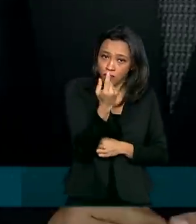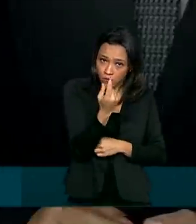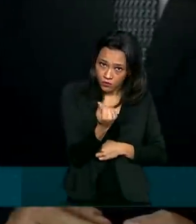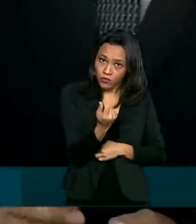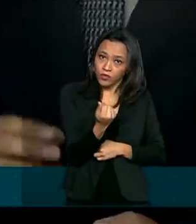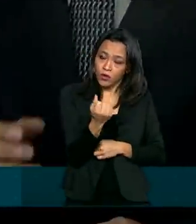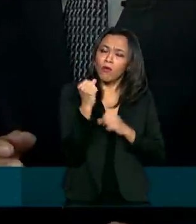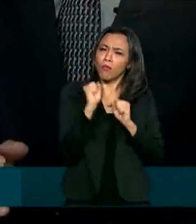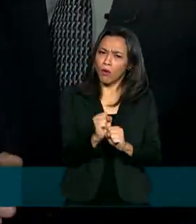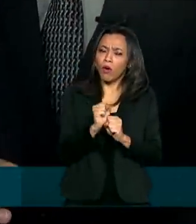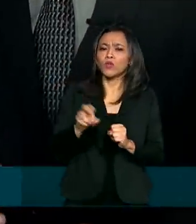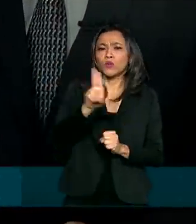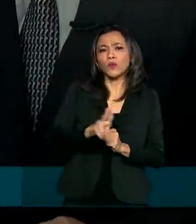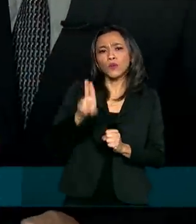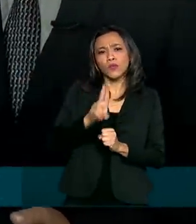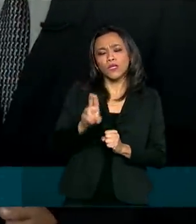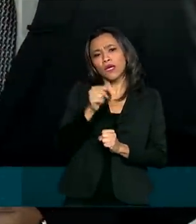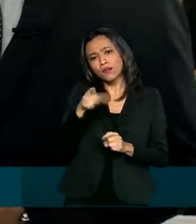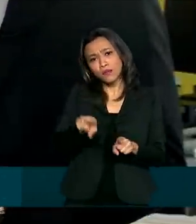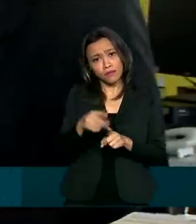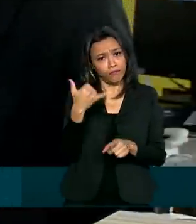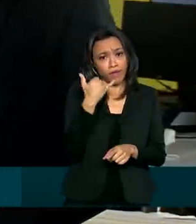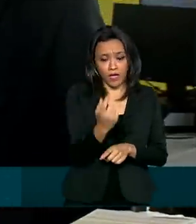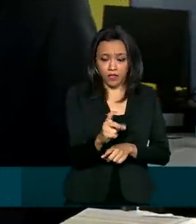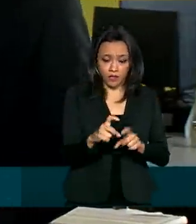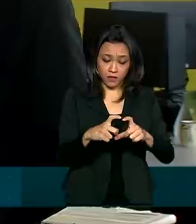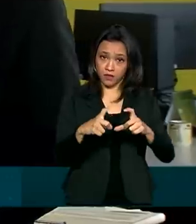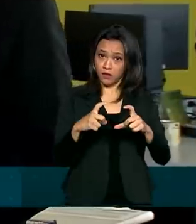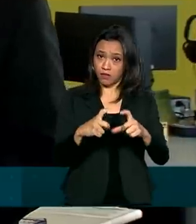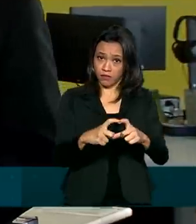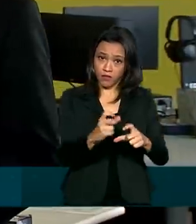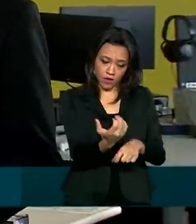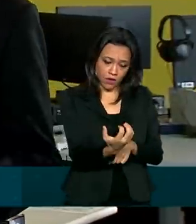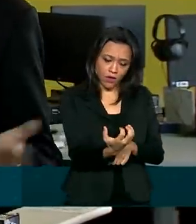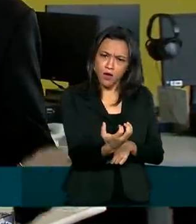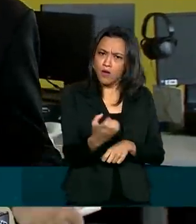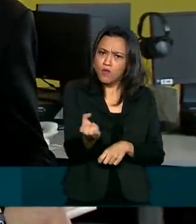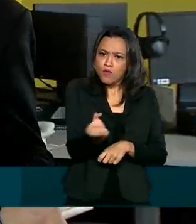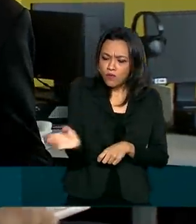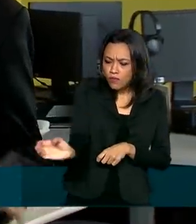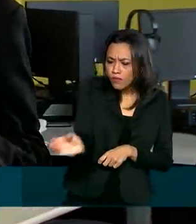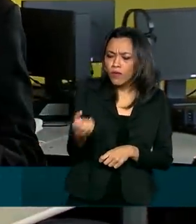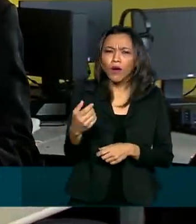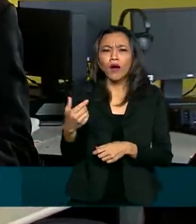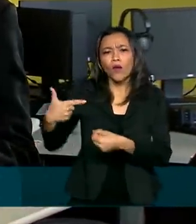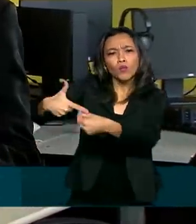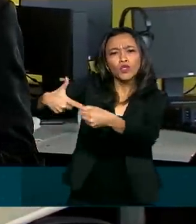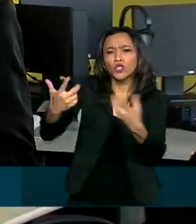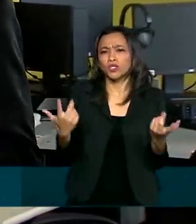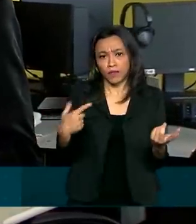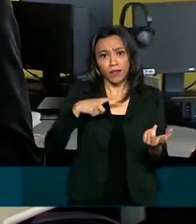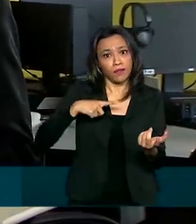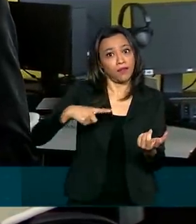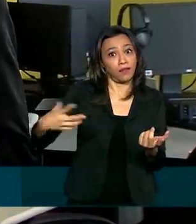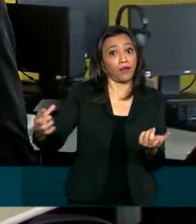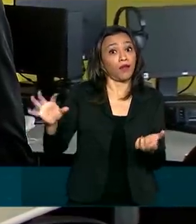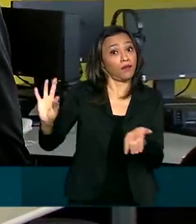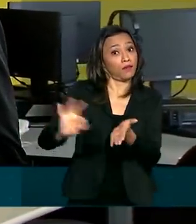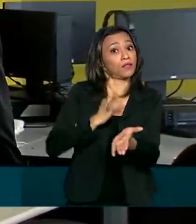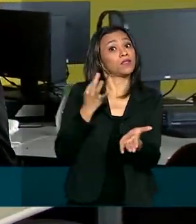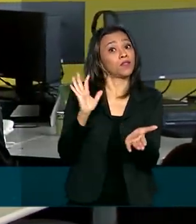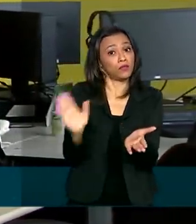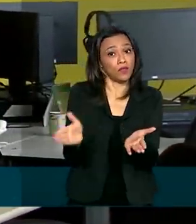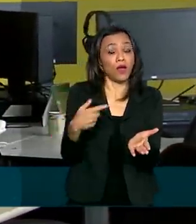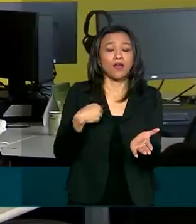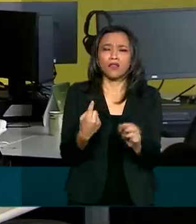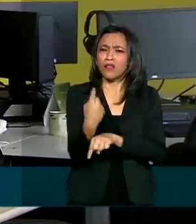pode utilizar o Caixa Tem em supermercados e postos de combustíveis que estão cadastrados. A Caixa informou que desde o início